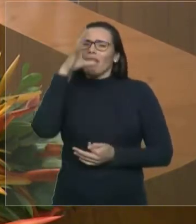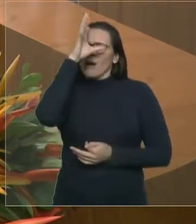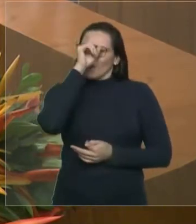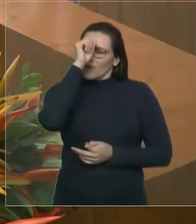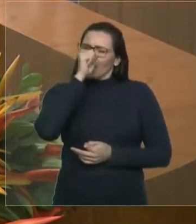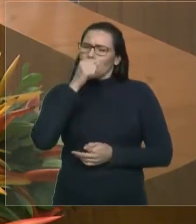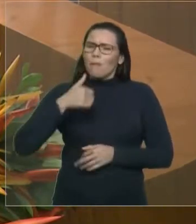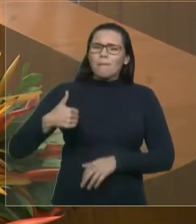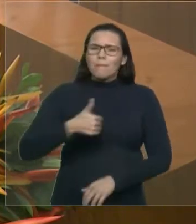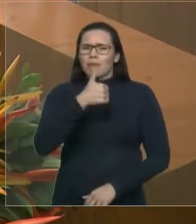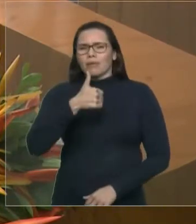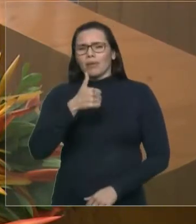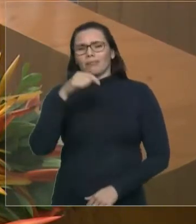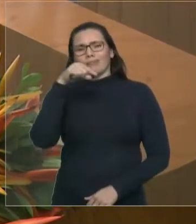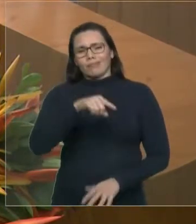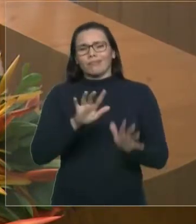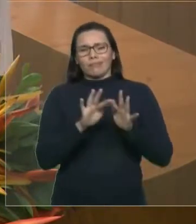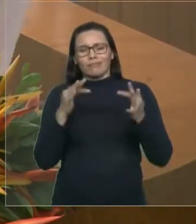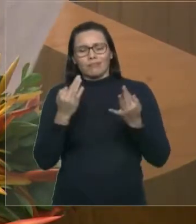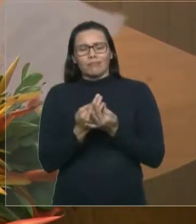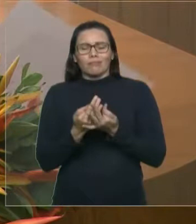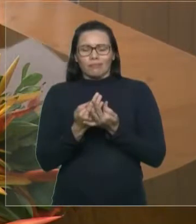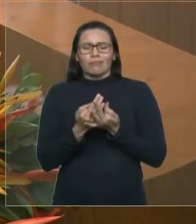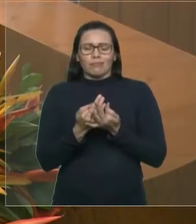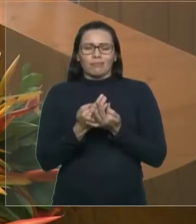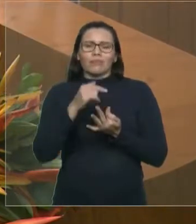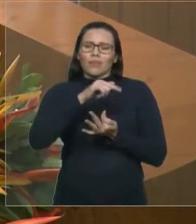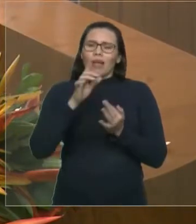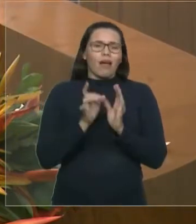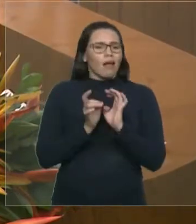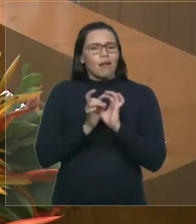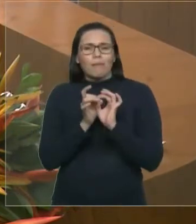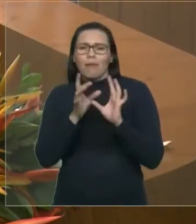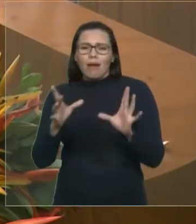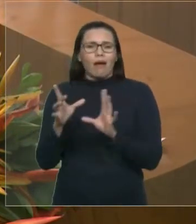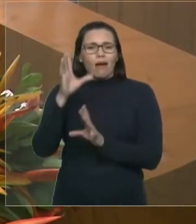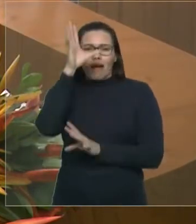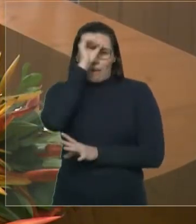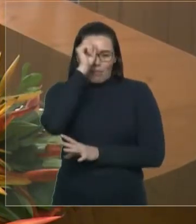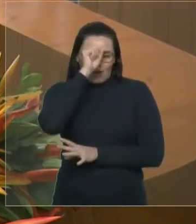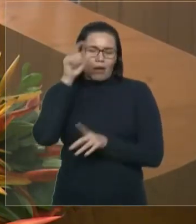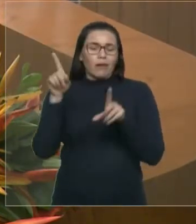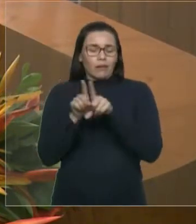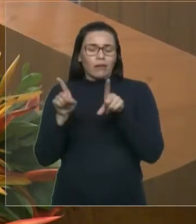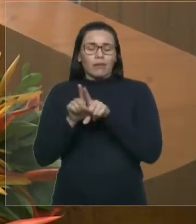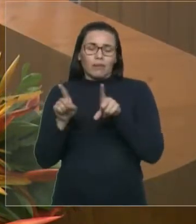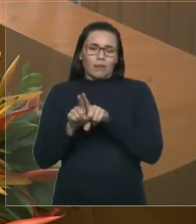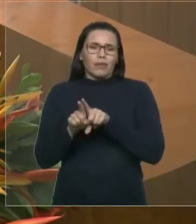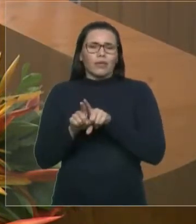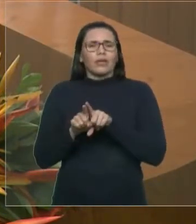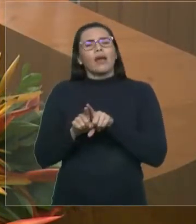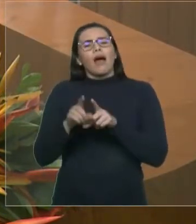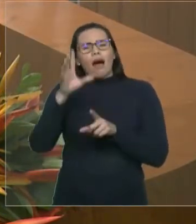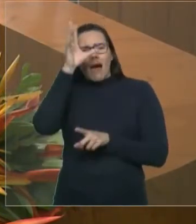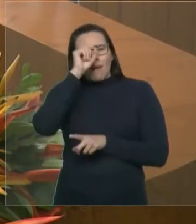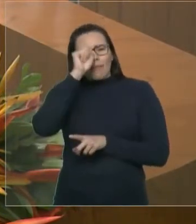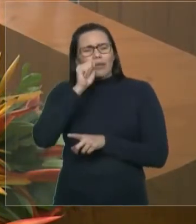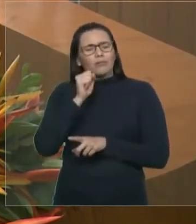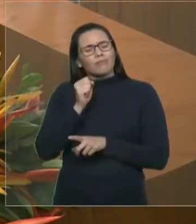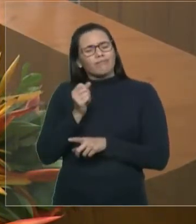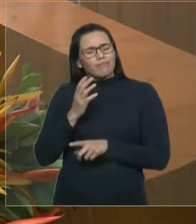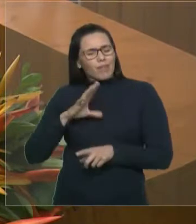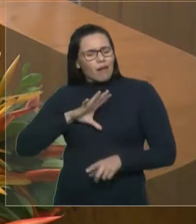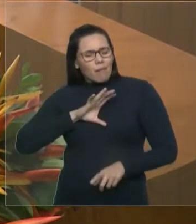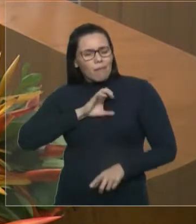liberdade e centros de humanidade. A Semana Nacional da Família é promovida pela Comissão